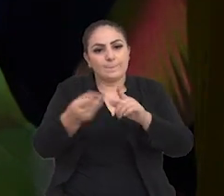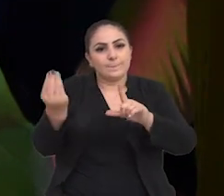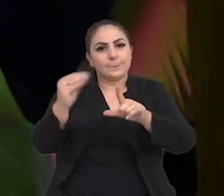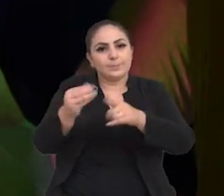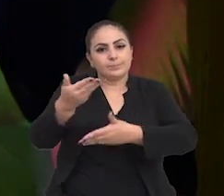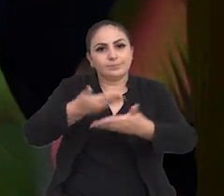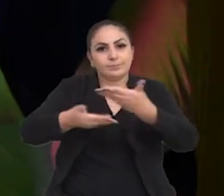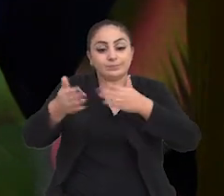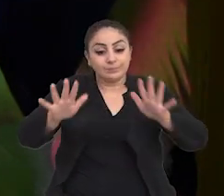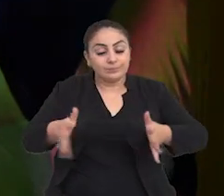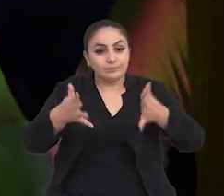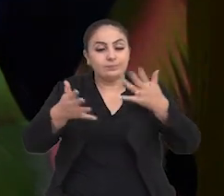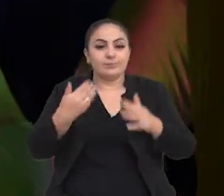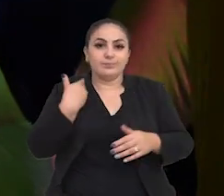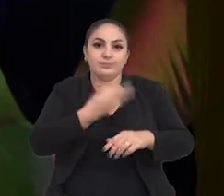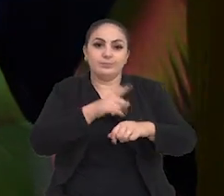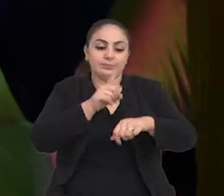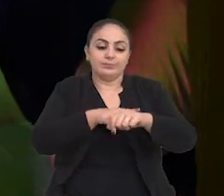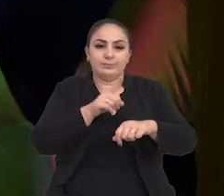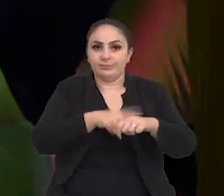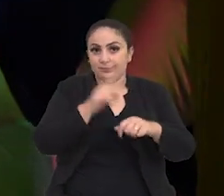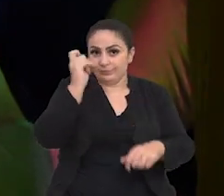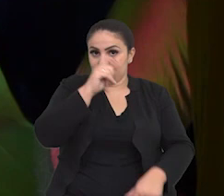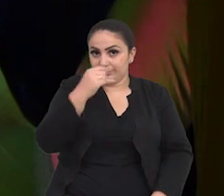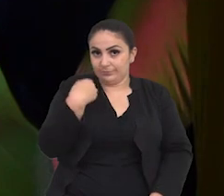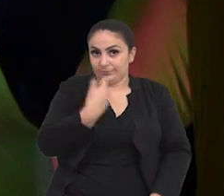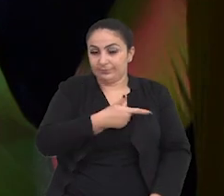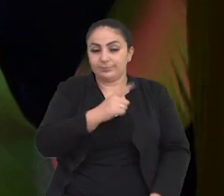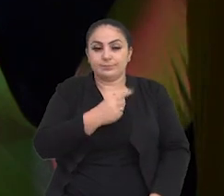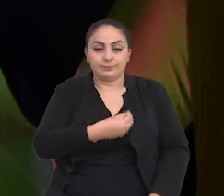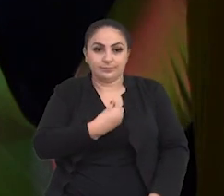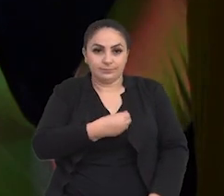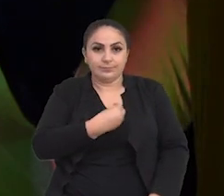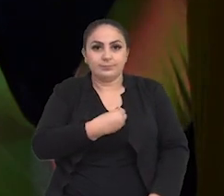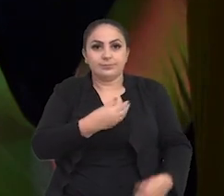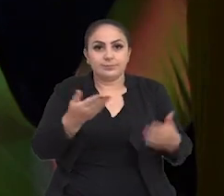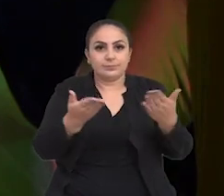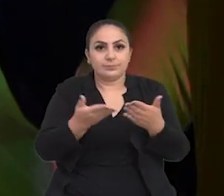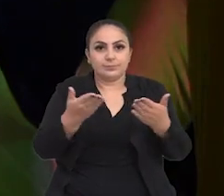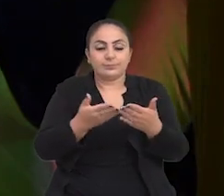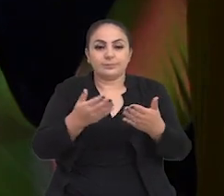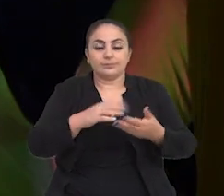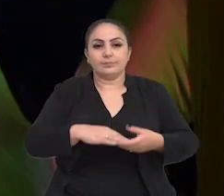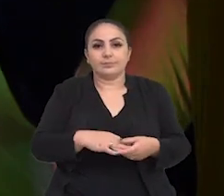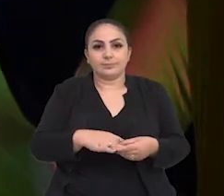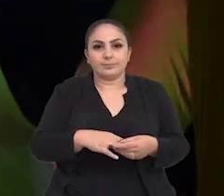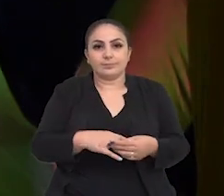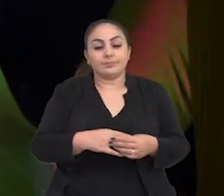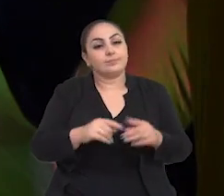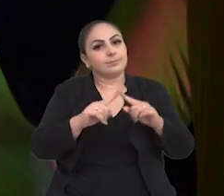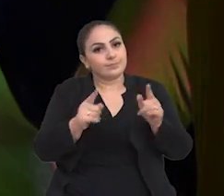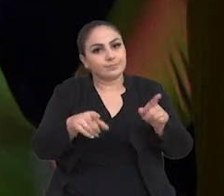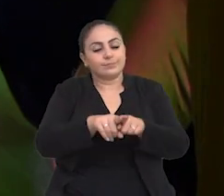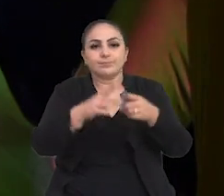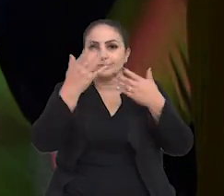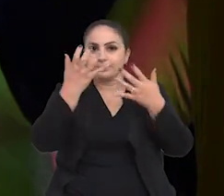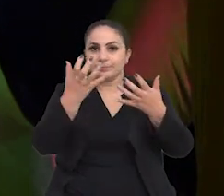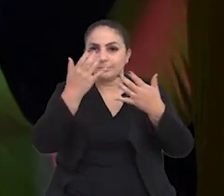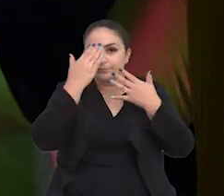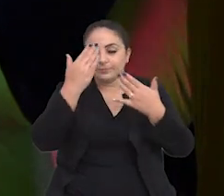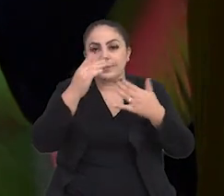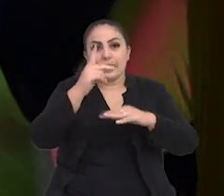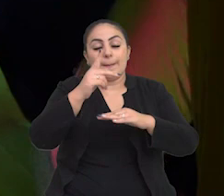incentivando para esse momento tão delicado que estamos passando com a arte. Mas também queremos